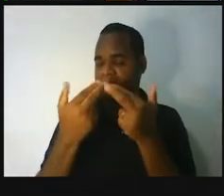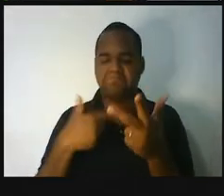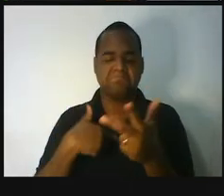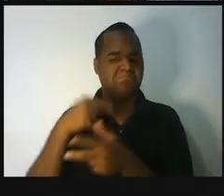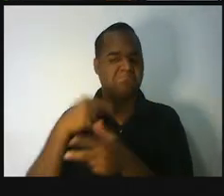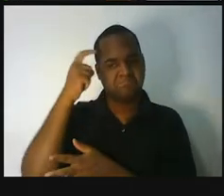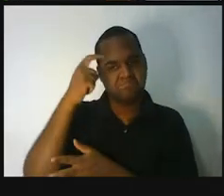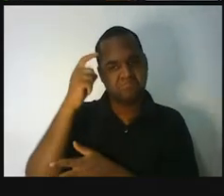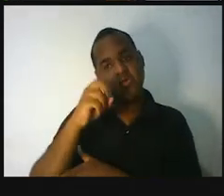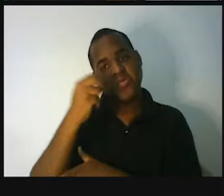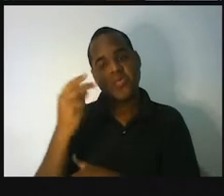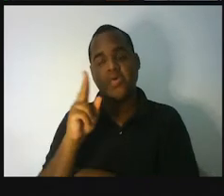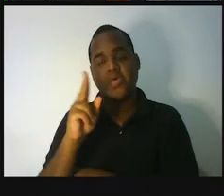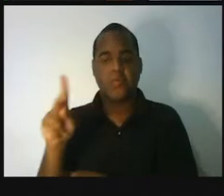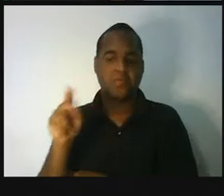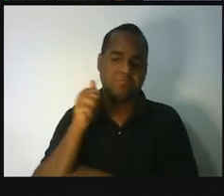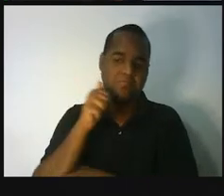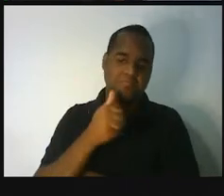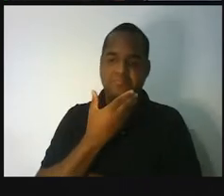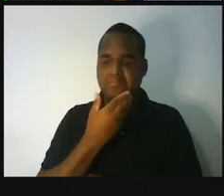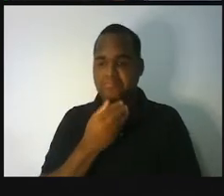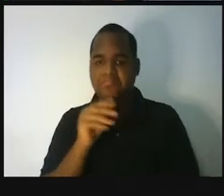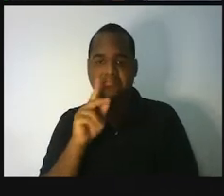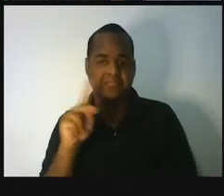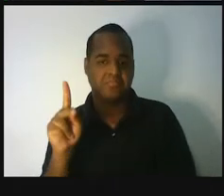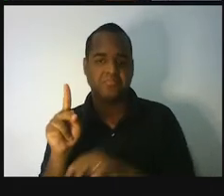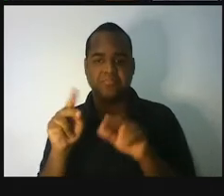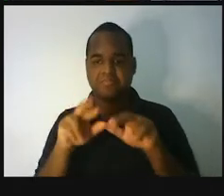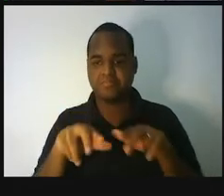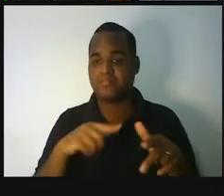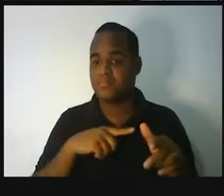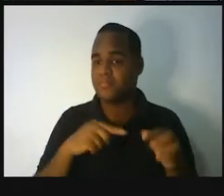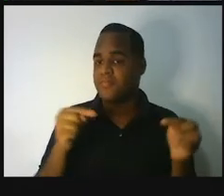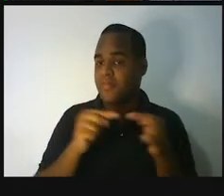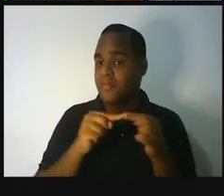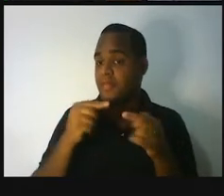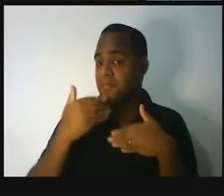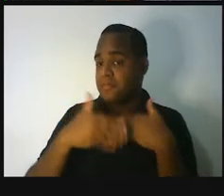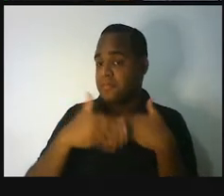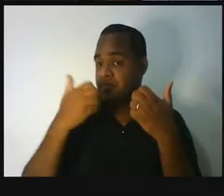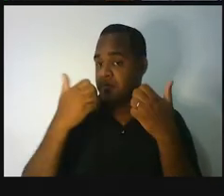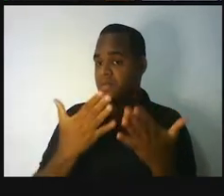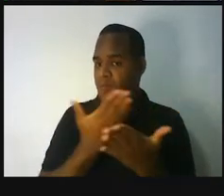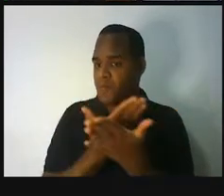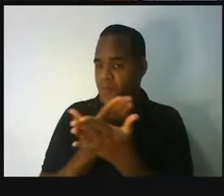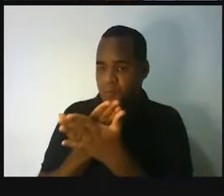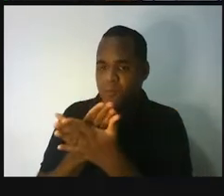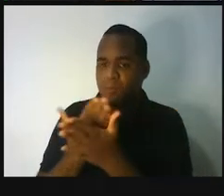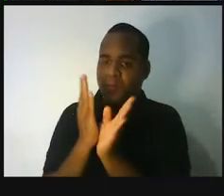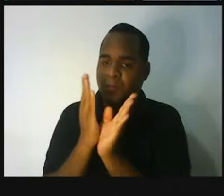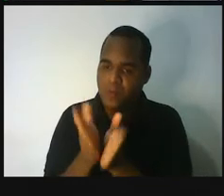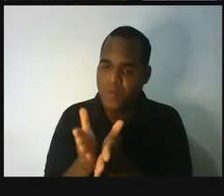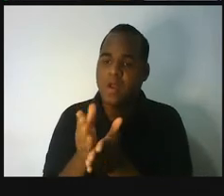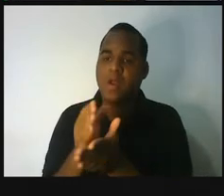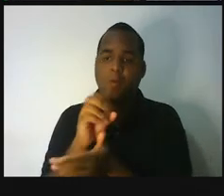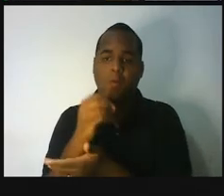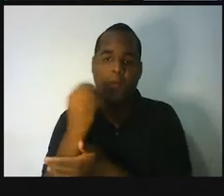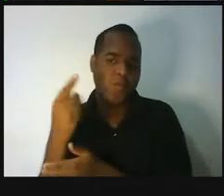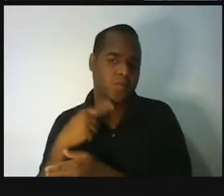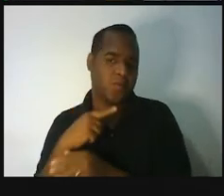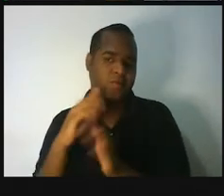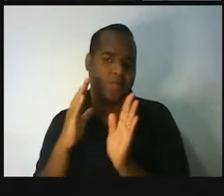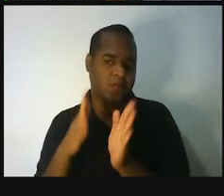ou a um professor ou professora de matemática. Se você já passou pela fase estudantil, ou se você ainda está nessa fase,